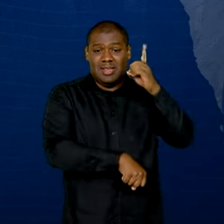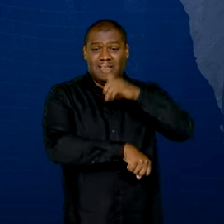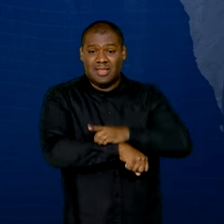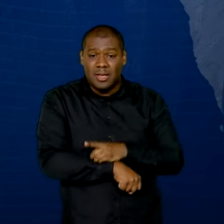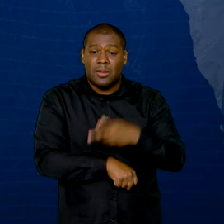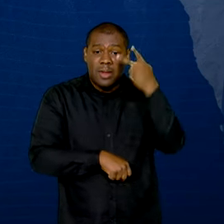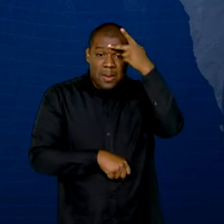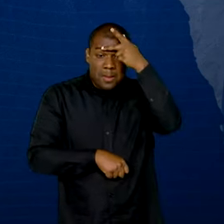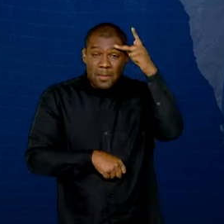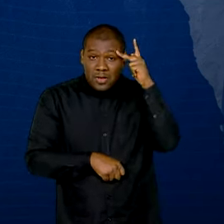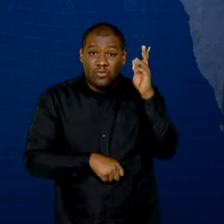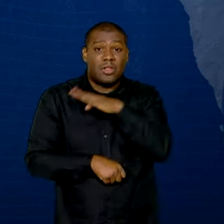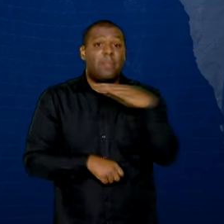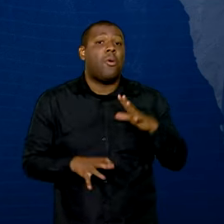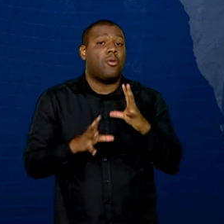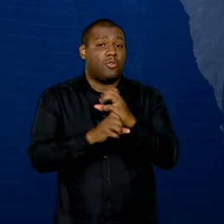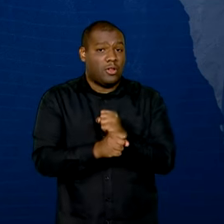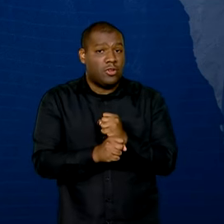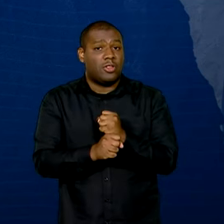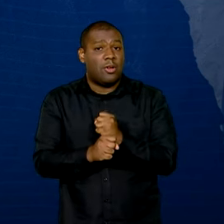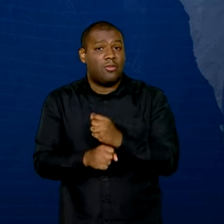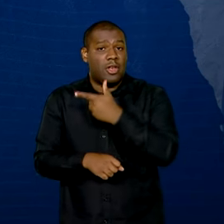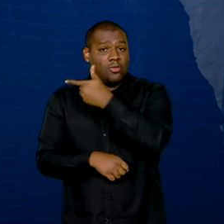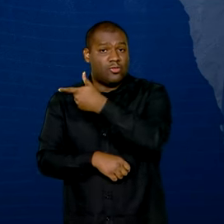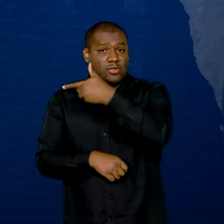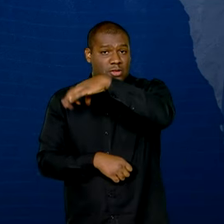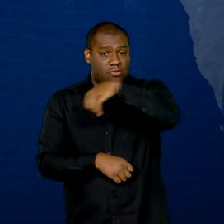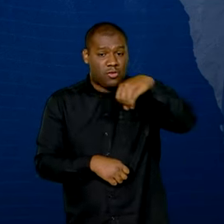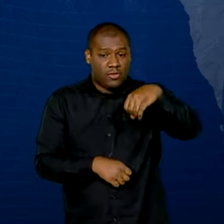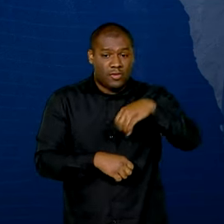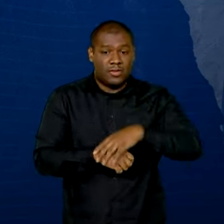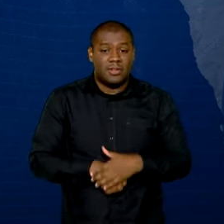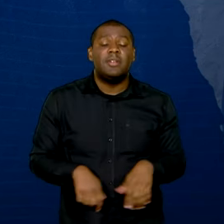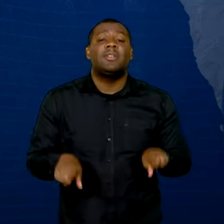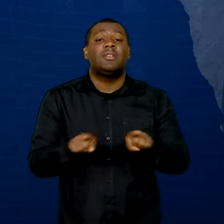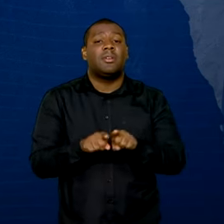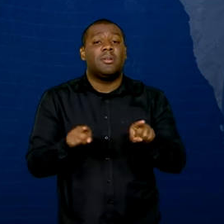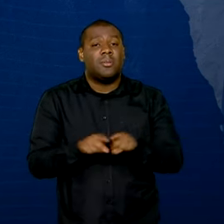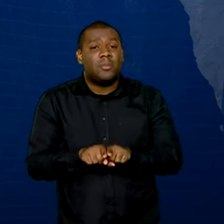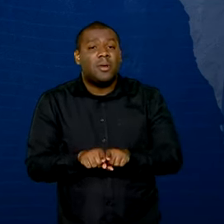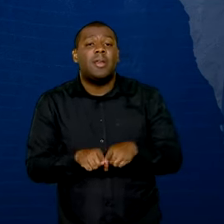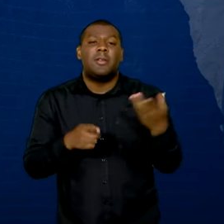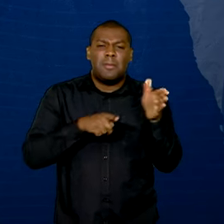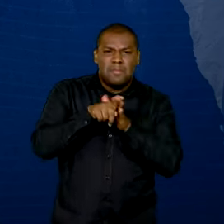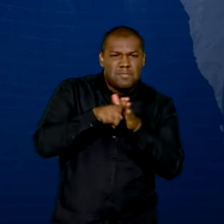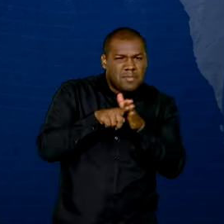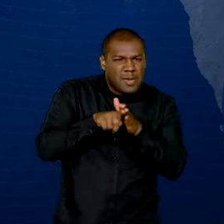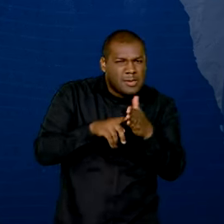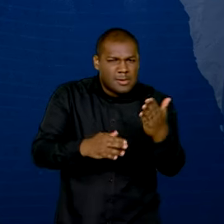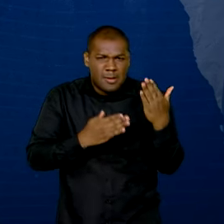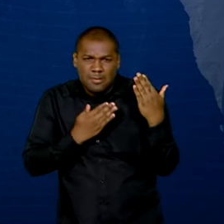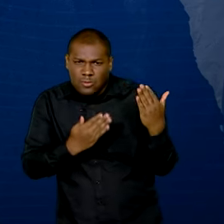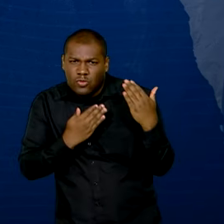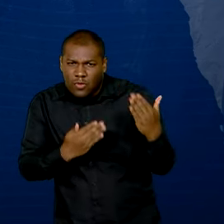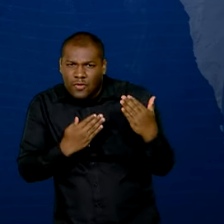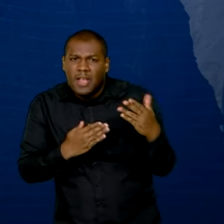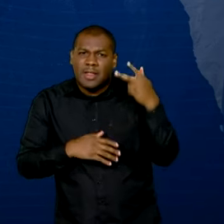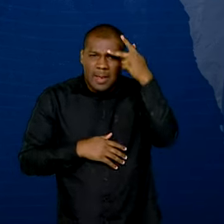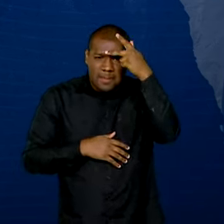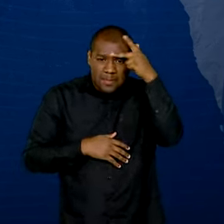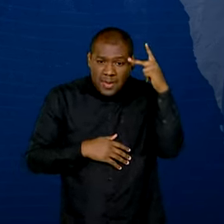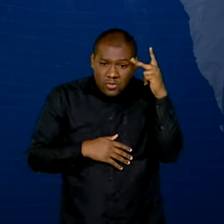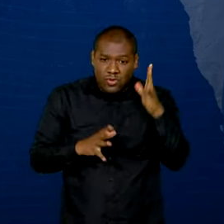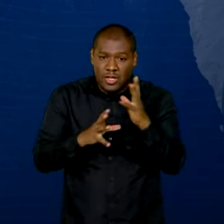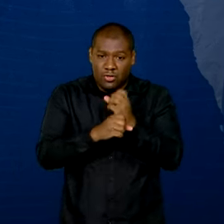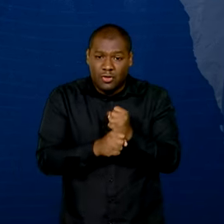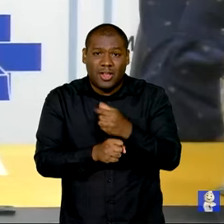mortes comprovadas e pelo menos 765 óbitos estão em investigação para saber se há